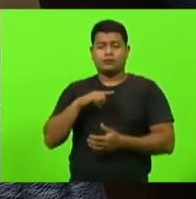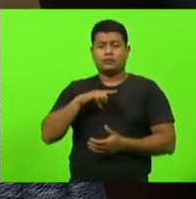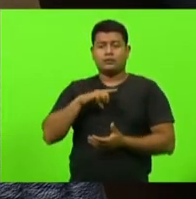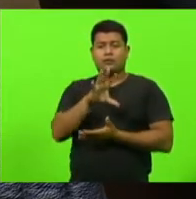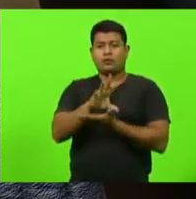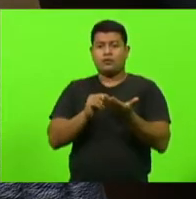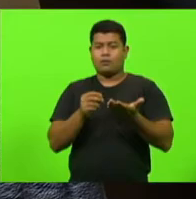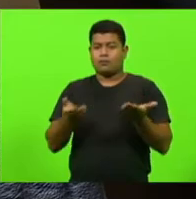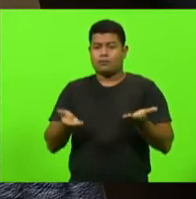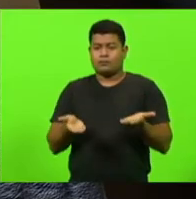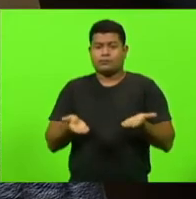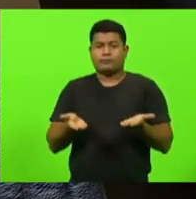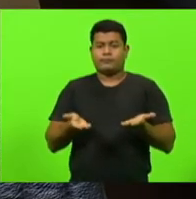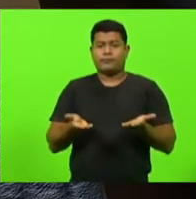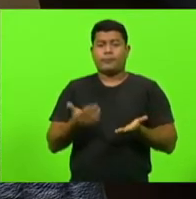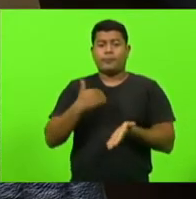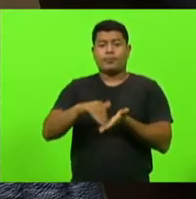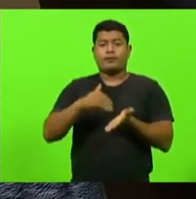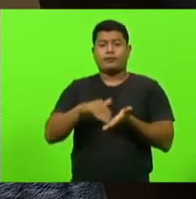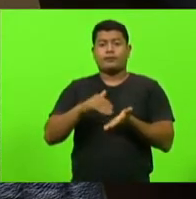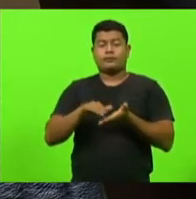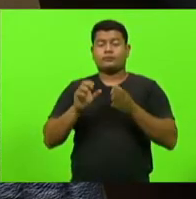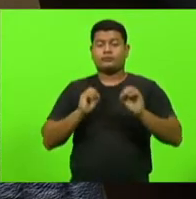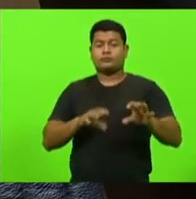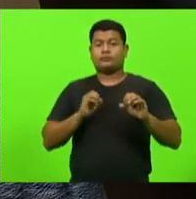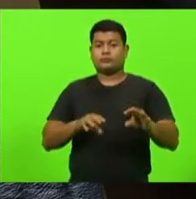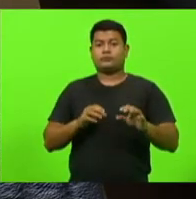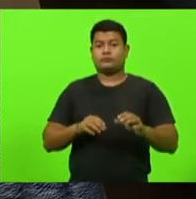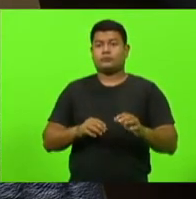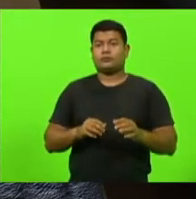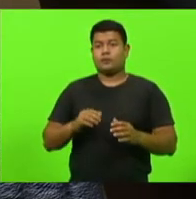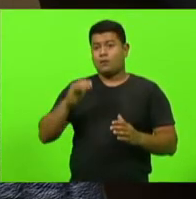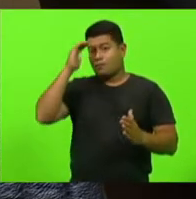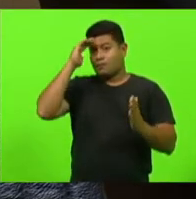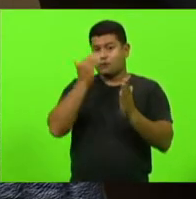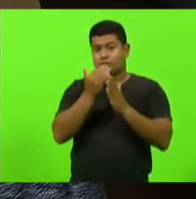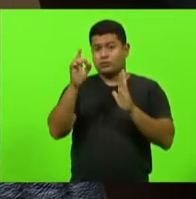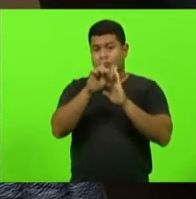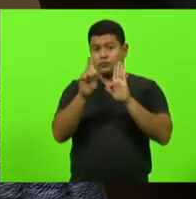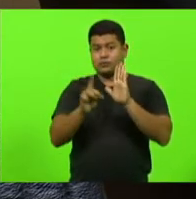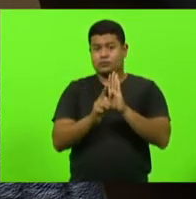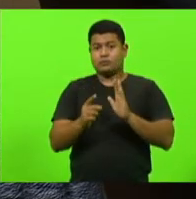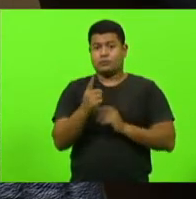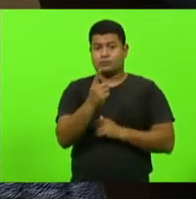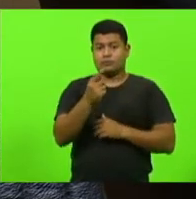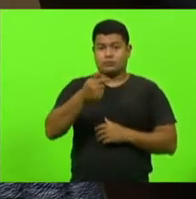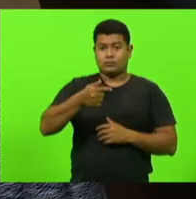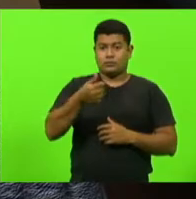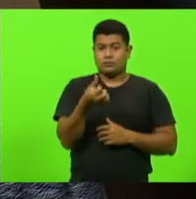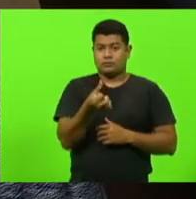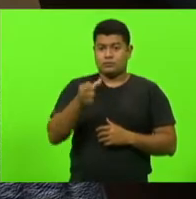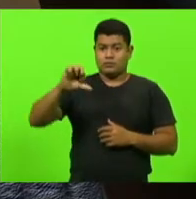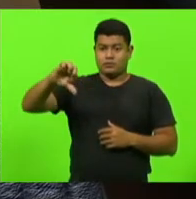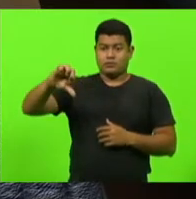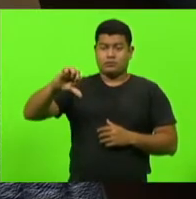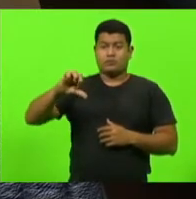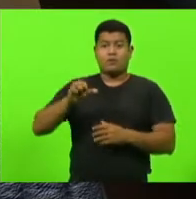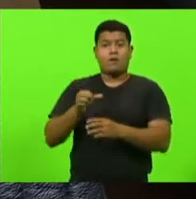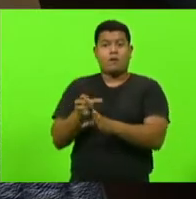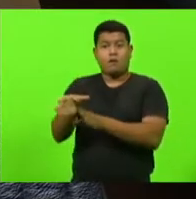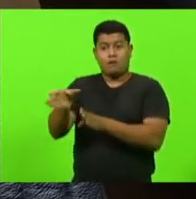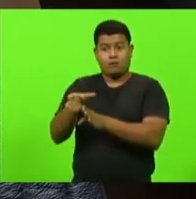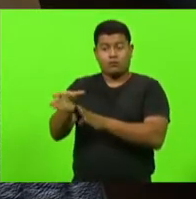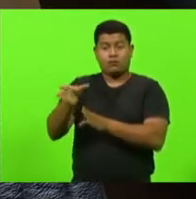A Secretaria da Educação, seguindo o decreto estadual 1769, orienta que não há mais